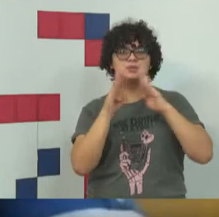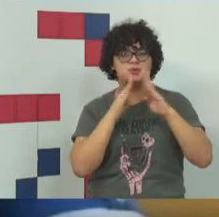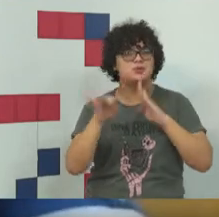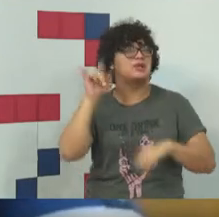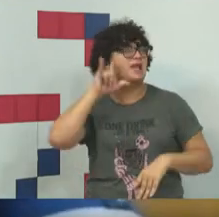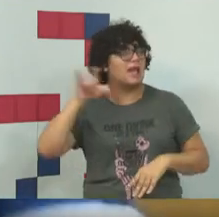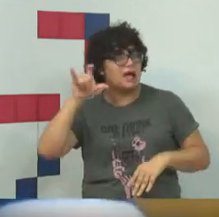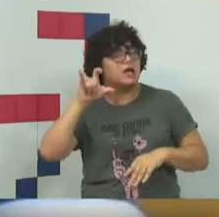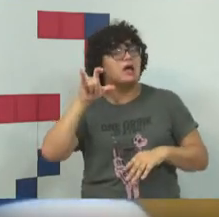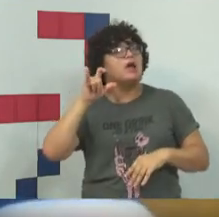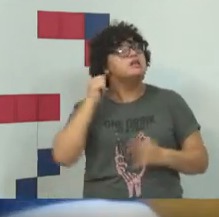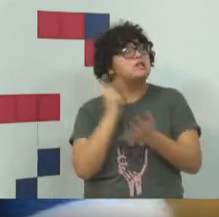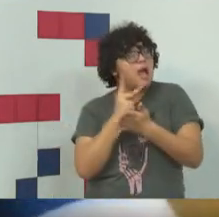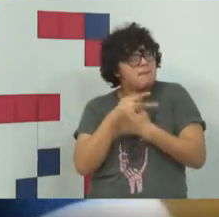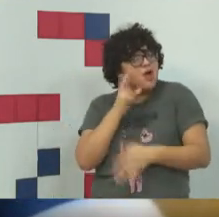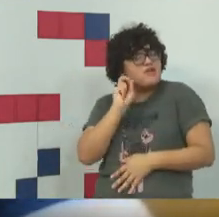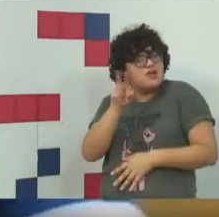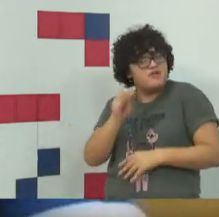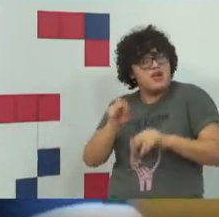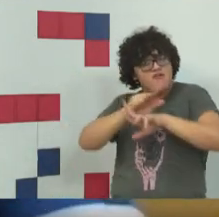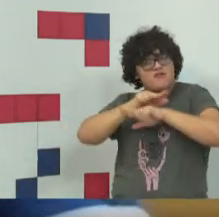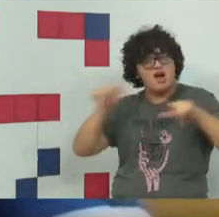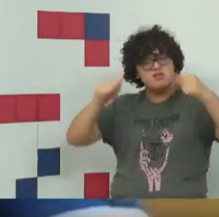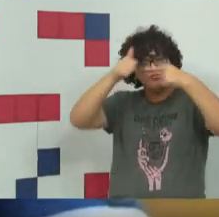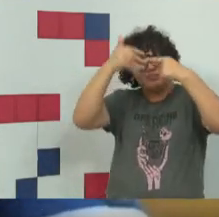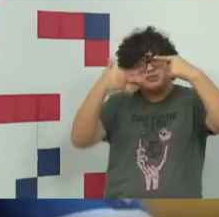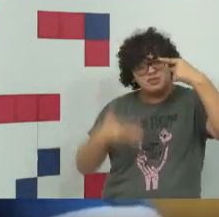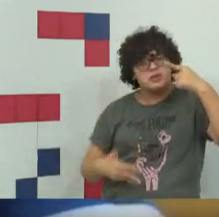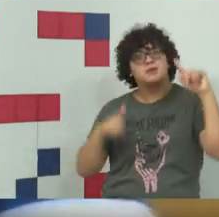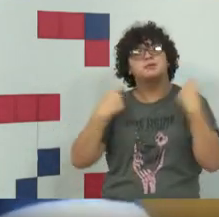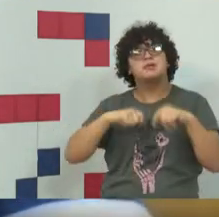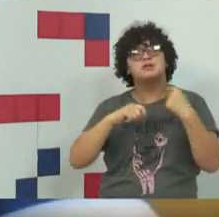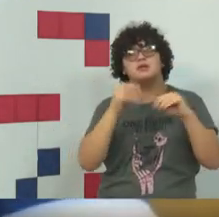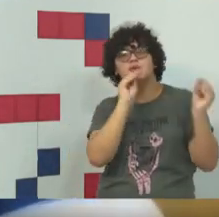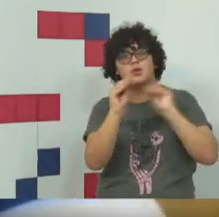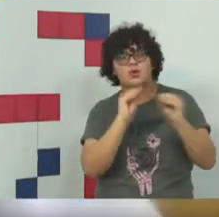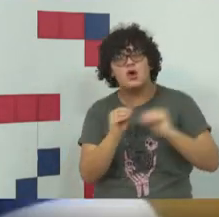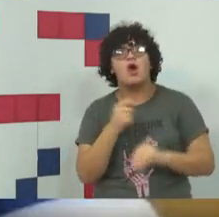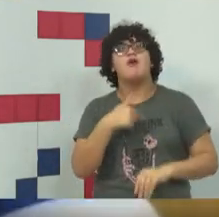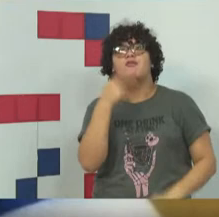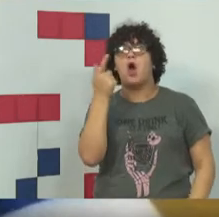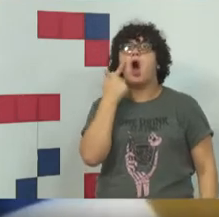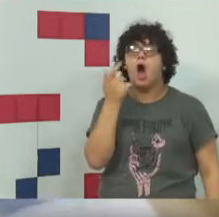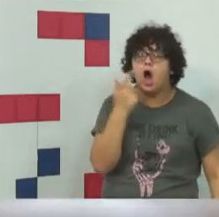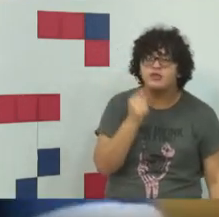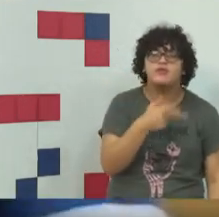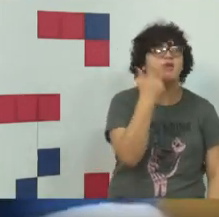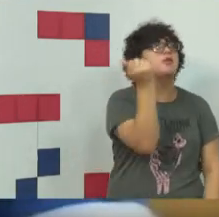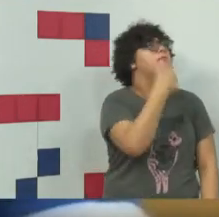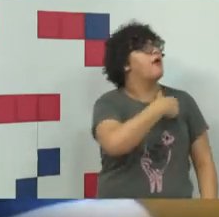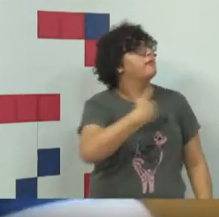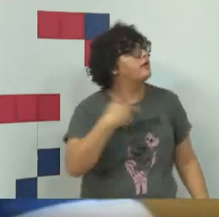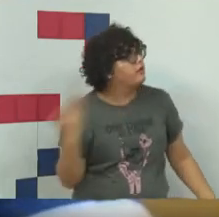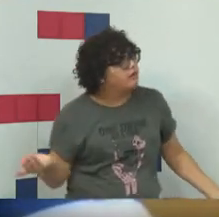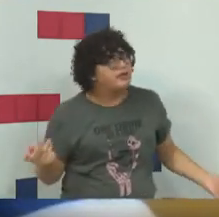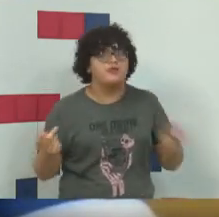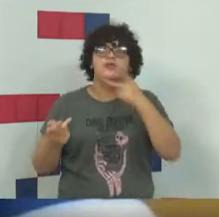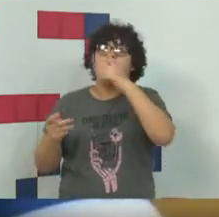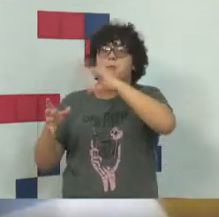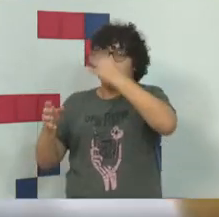Instagram, vocês vão ver que em vários momentos eu tive que postar falando, olha, estão falando tal coisa, né,